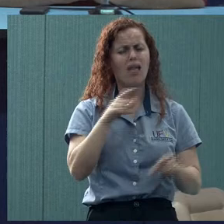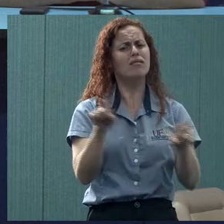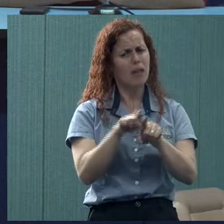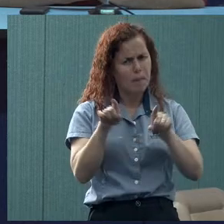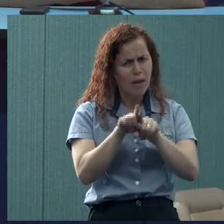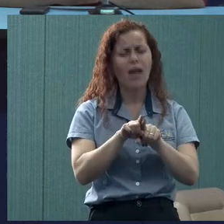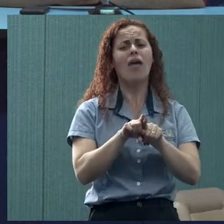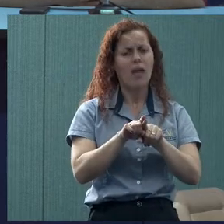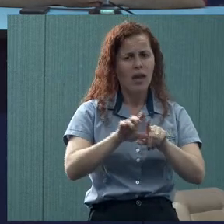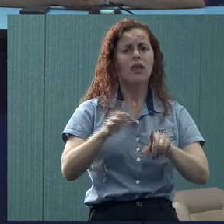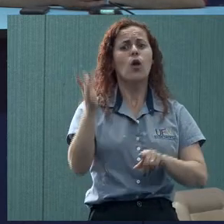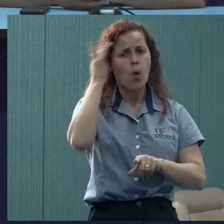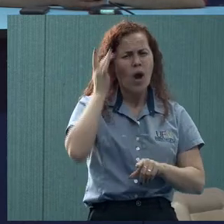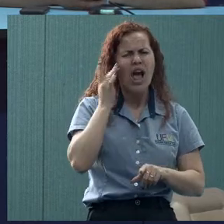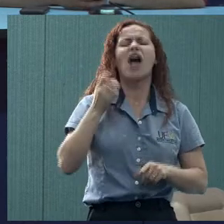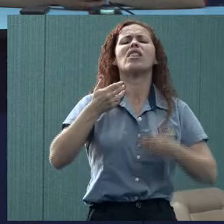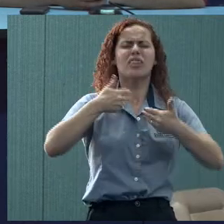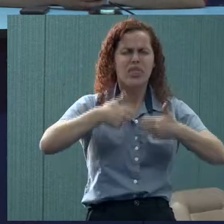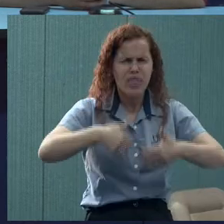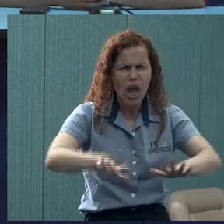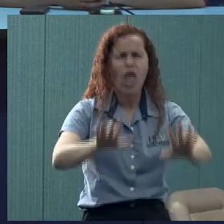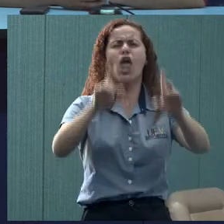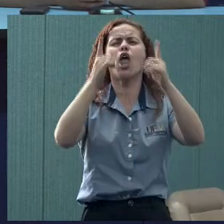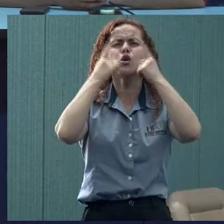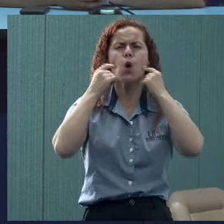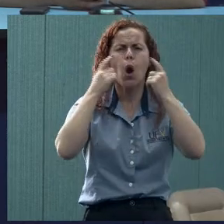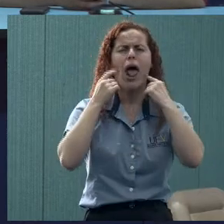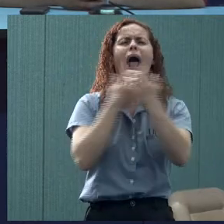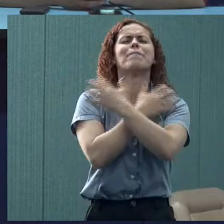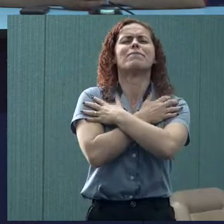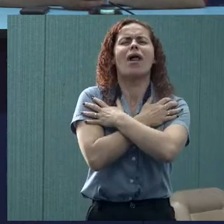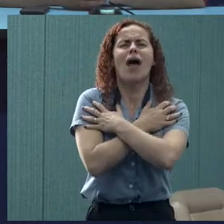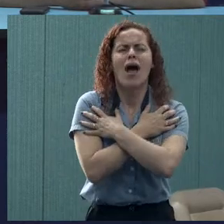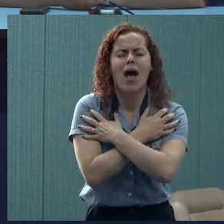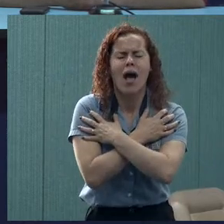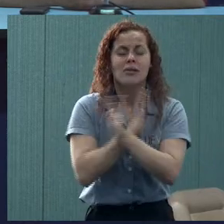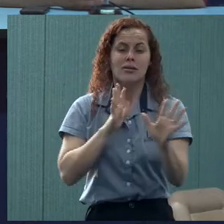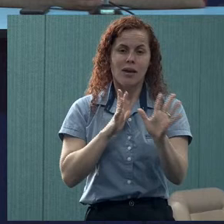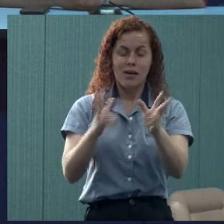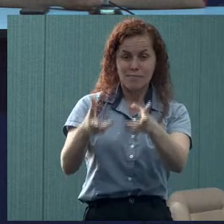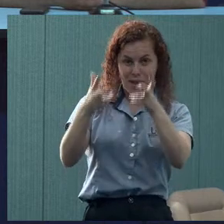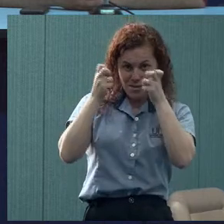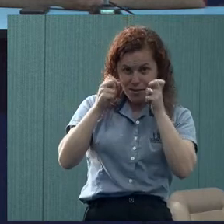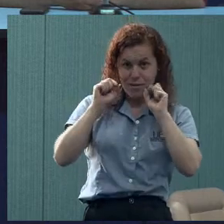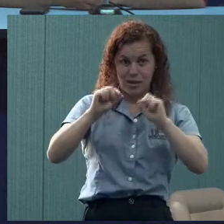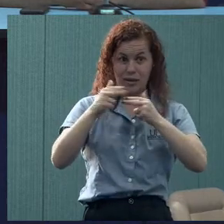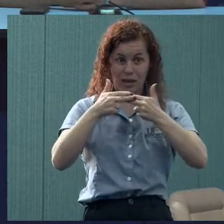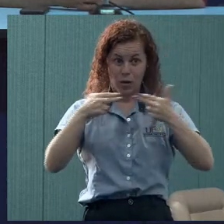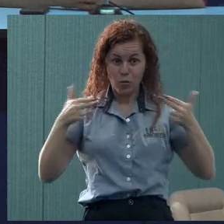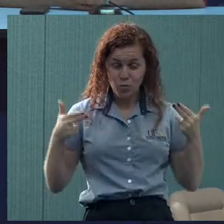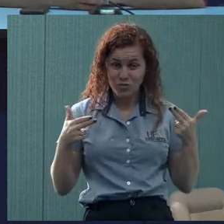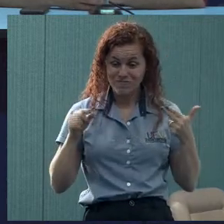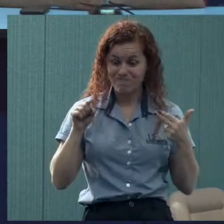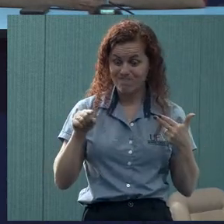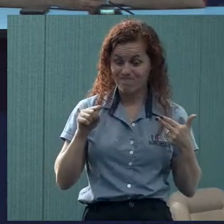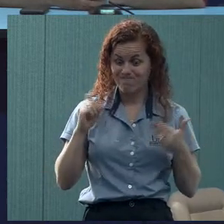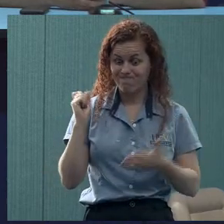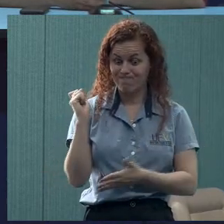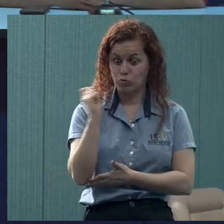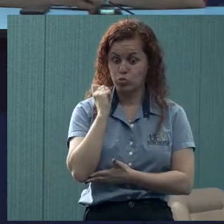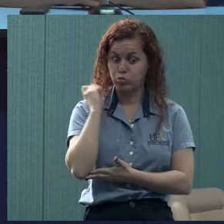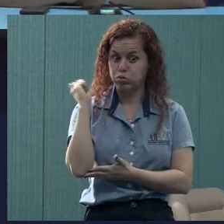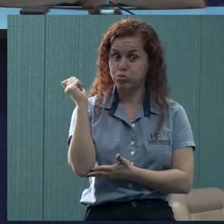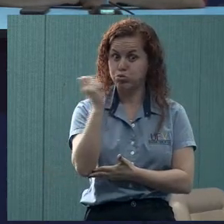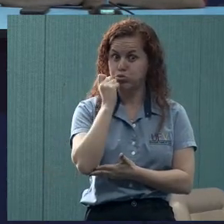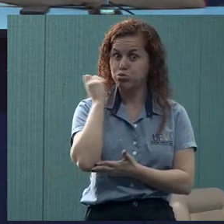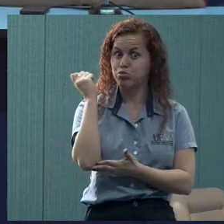então eu acho que é isso, deixa chorar, abraça, está junto, aí se realmente perceber que a coisa está fugindo assim,